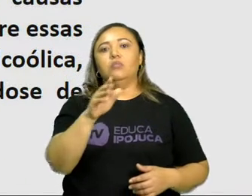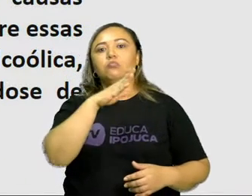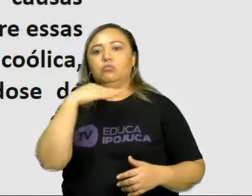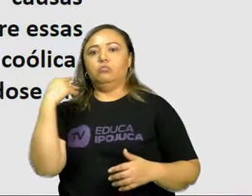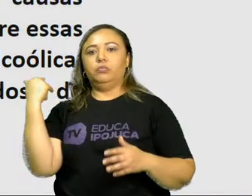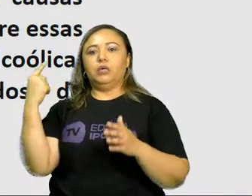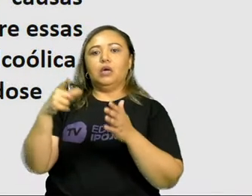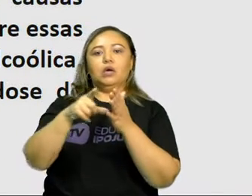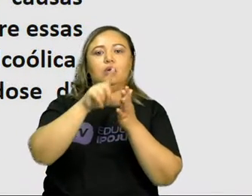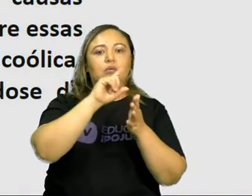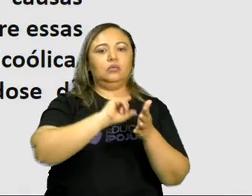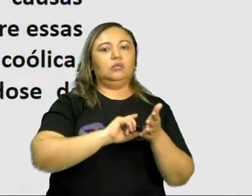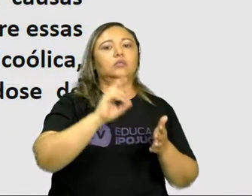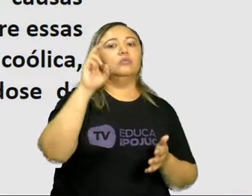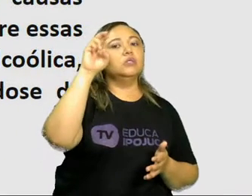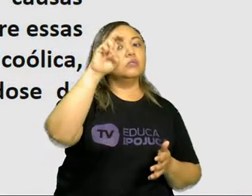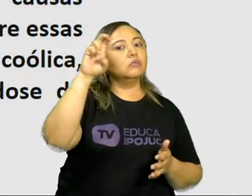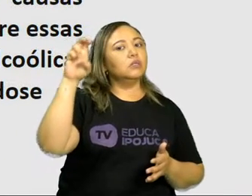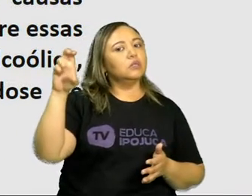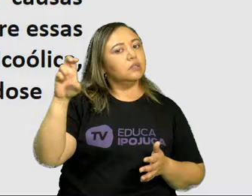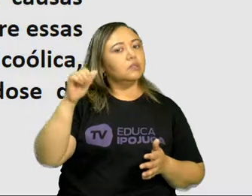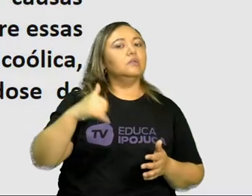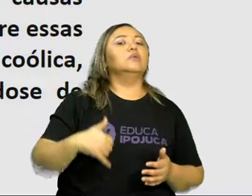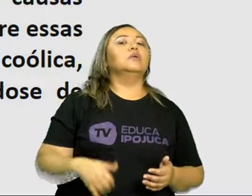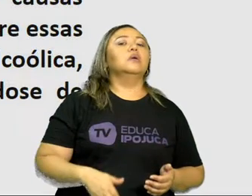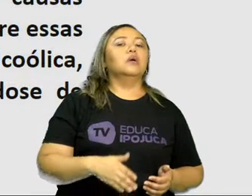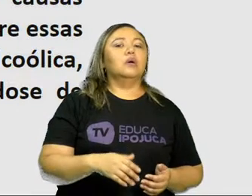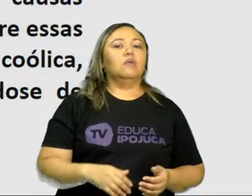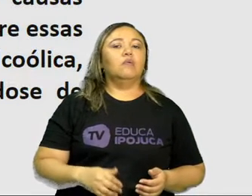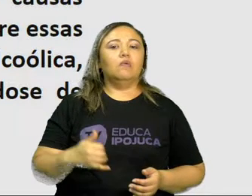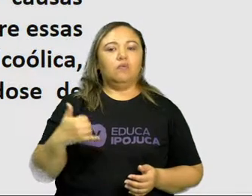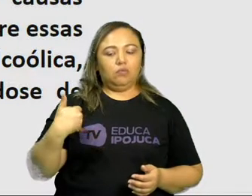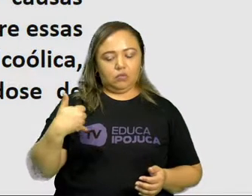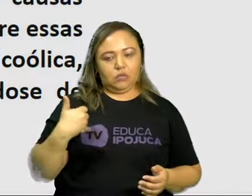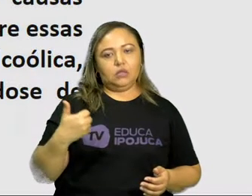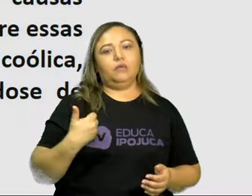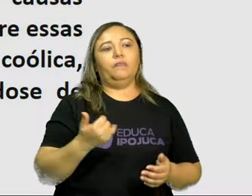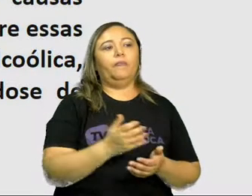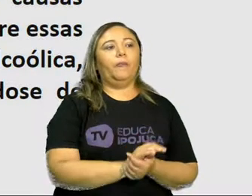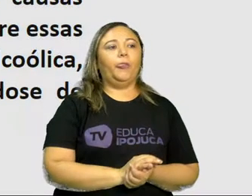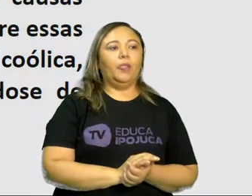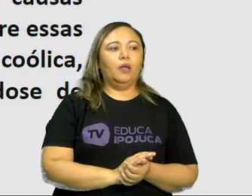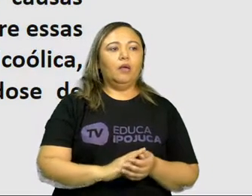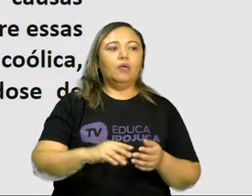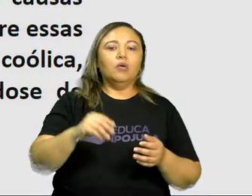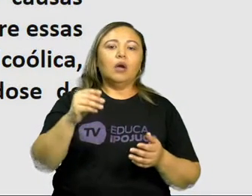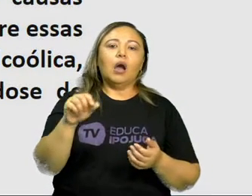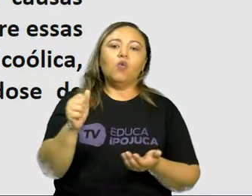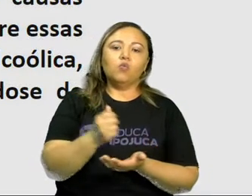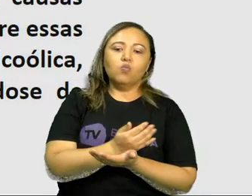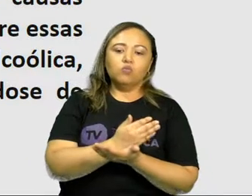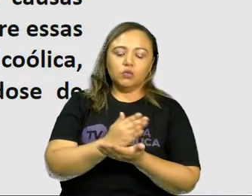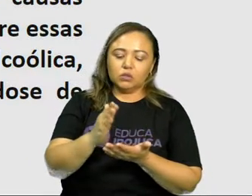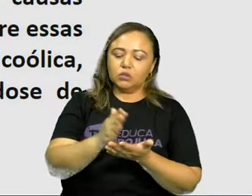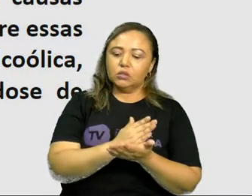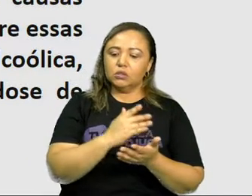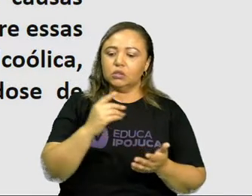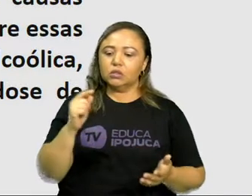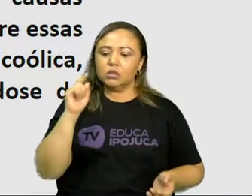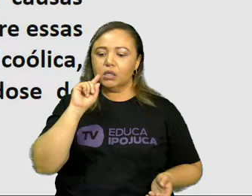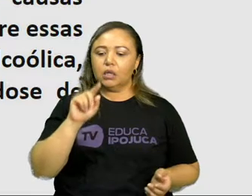anos do que o grupo com menor IMC. Entre essas causas, os especialistas